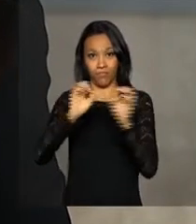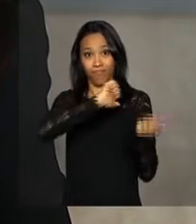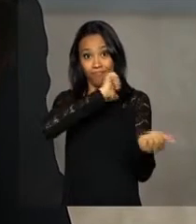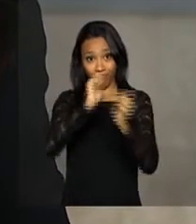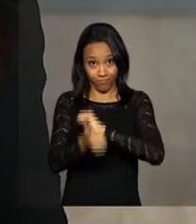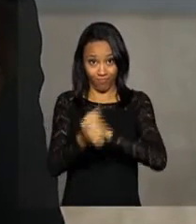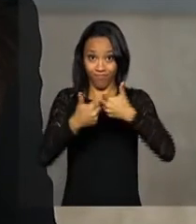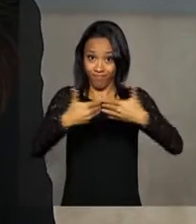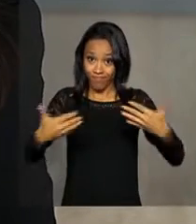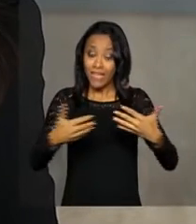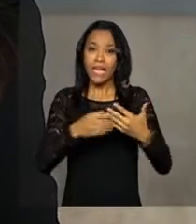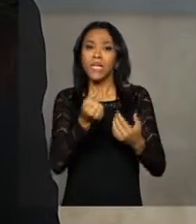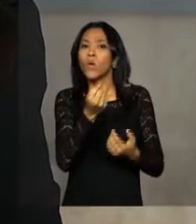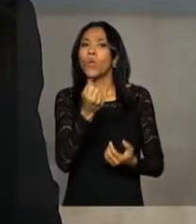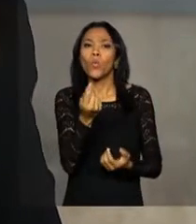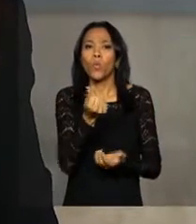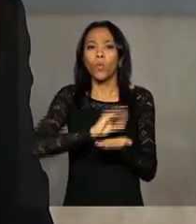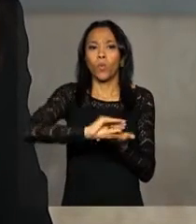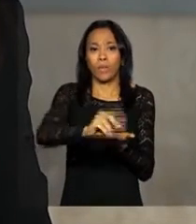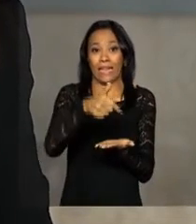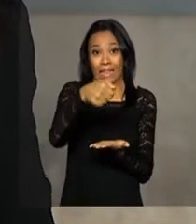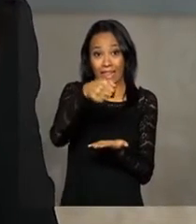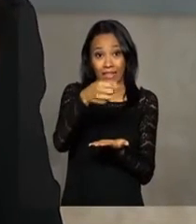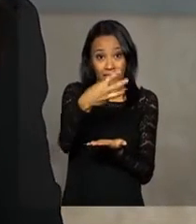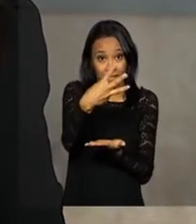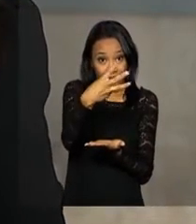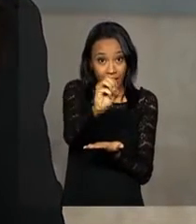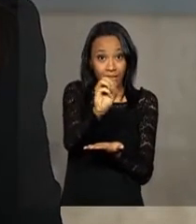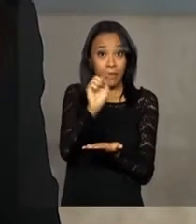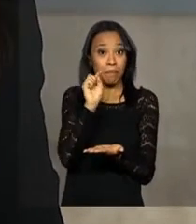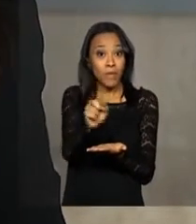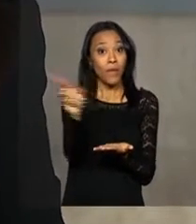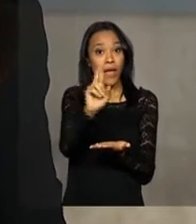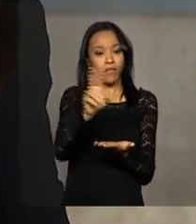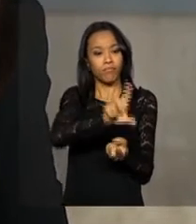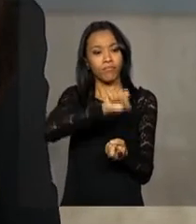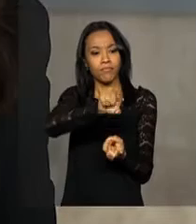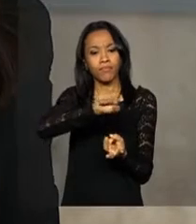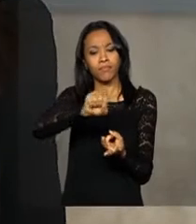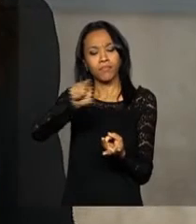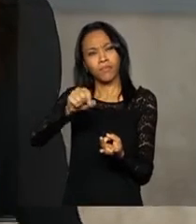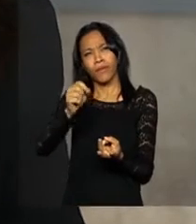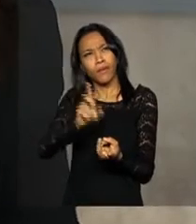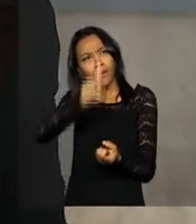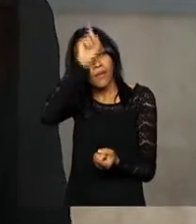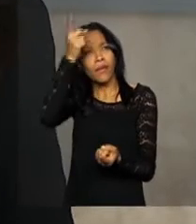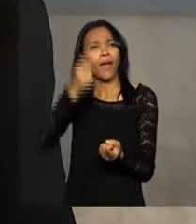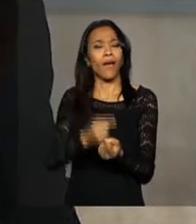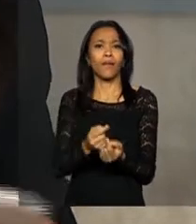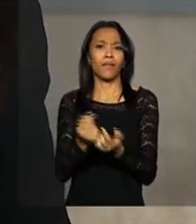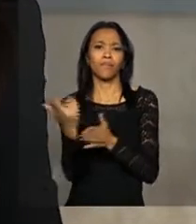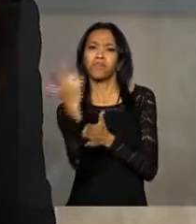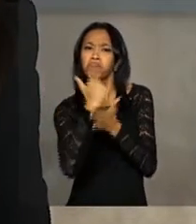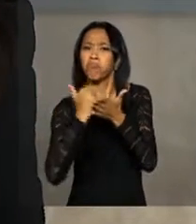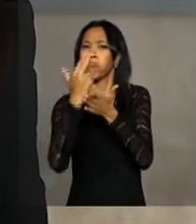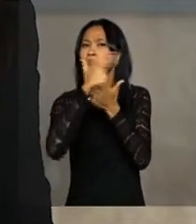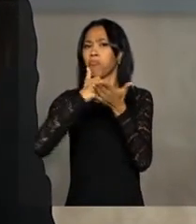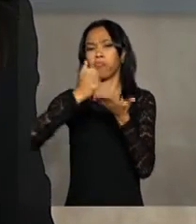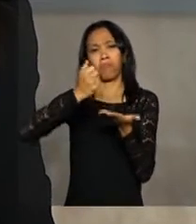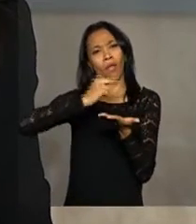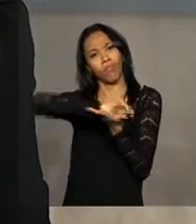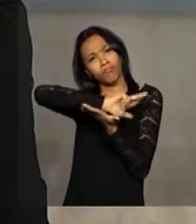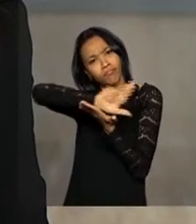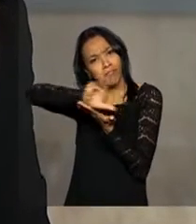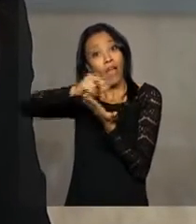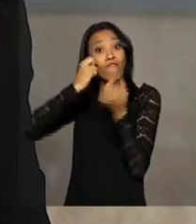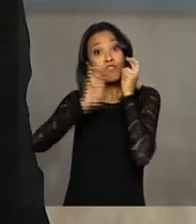vai disponibilizar 30 mil reais para cada um dos artistas selecionados criarem murais, instalações e outros tipos de